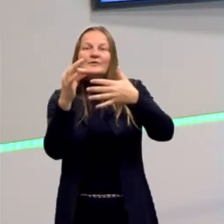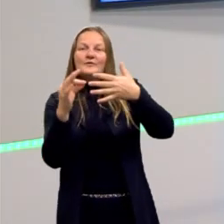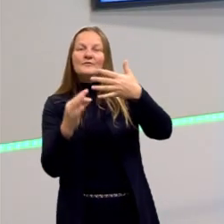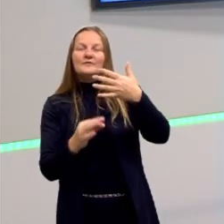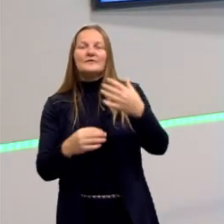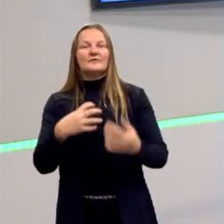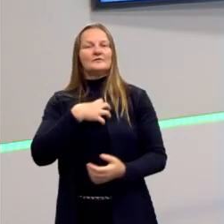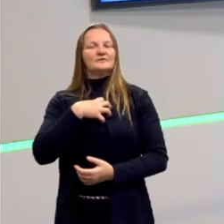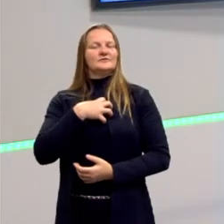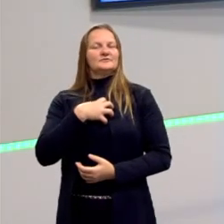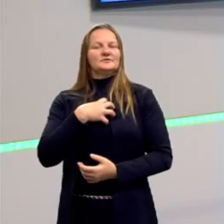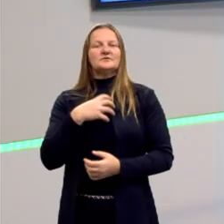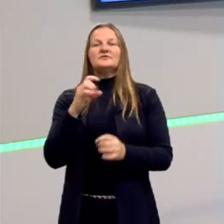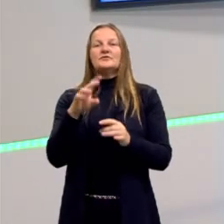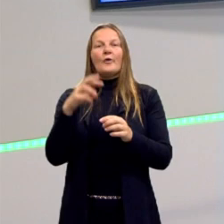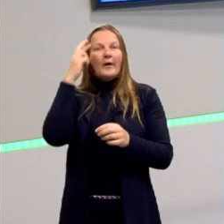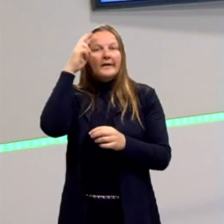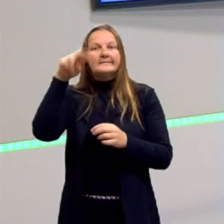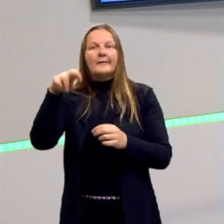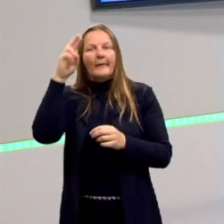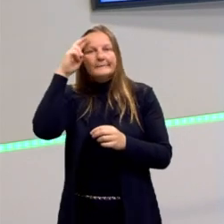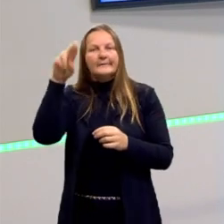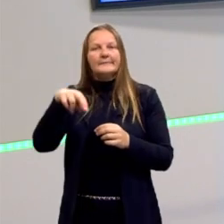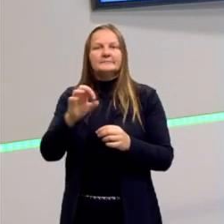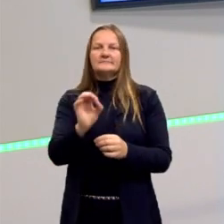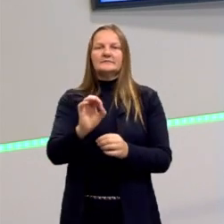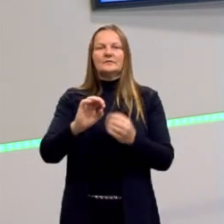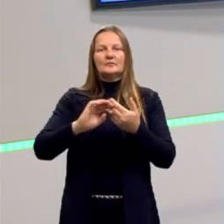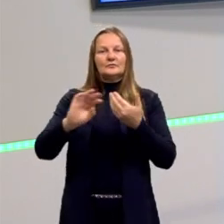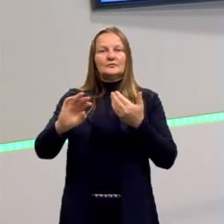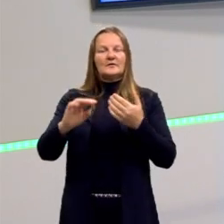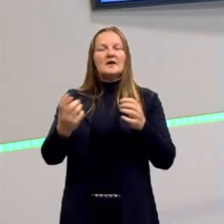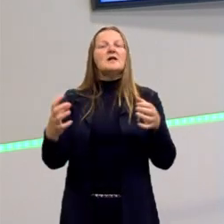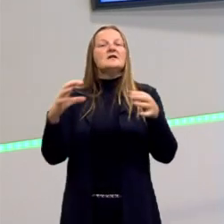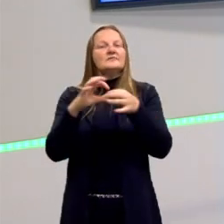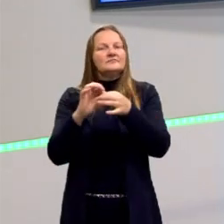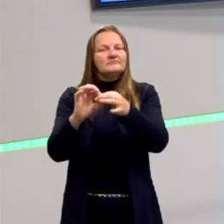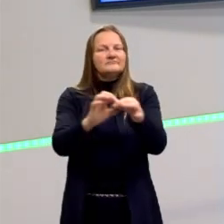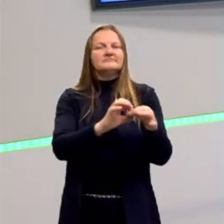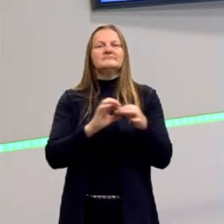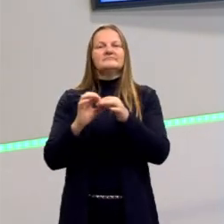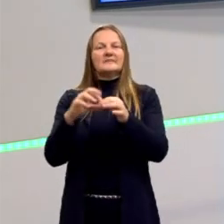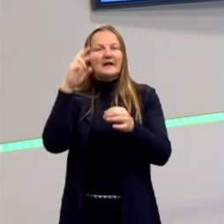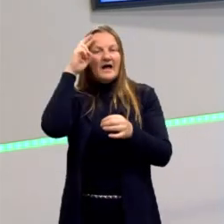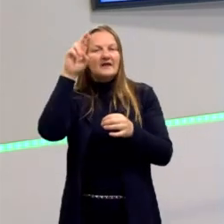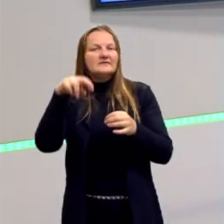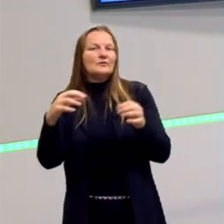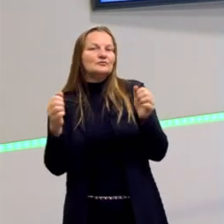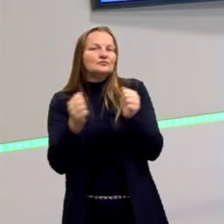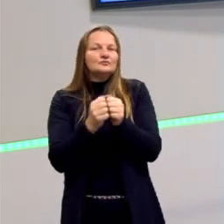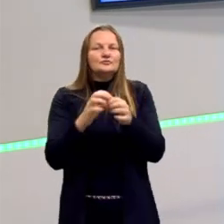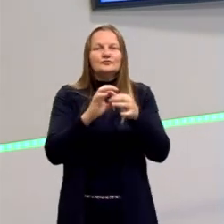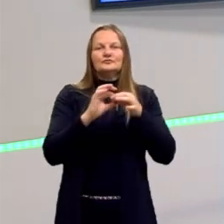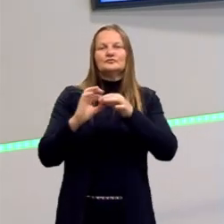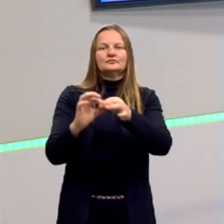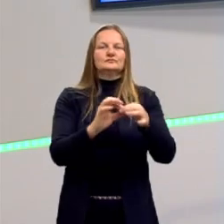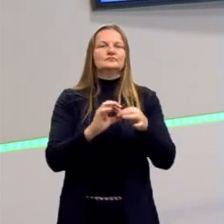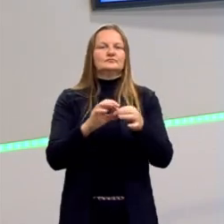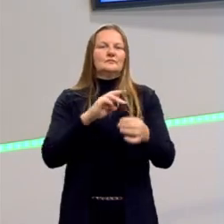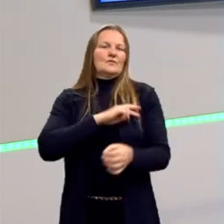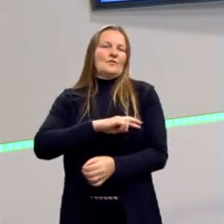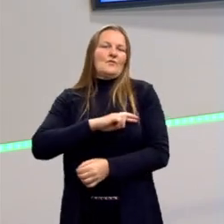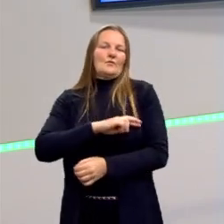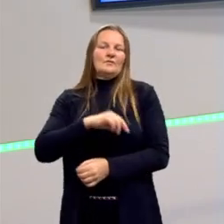sentimentos e não apenas da razão. Por isso, esse nome, ou essa nomenclatura, o idealismo romântico alemão.